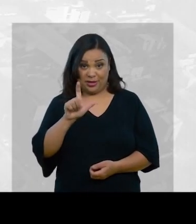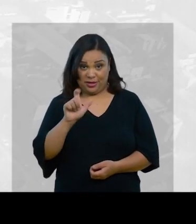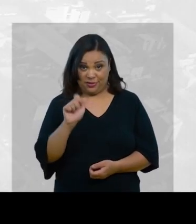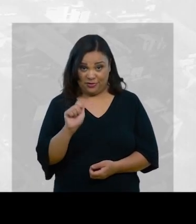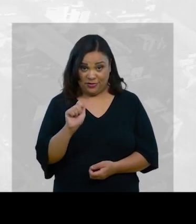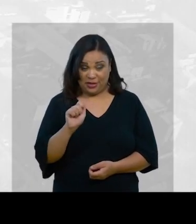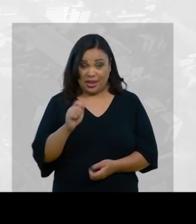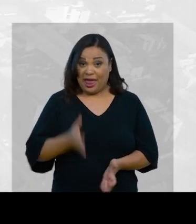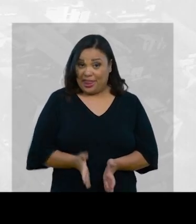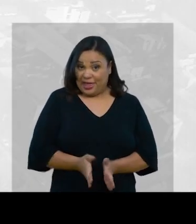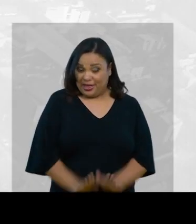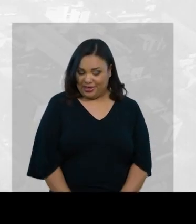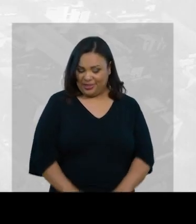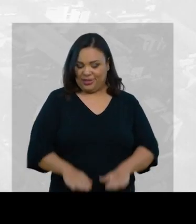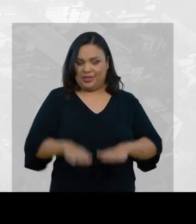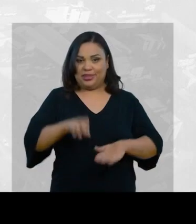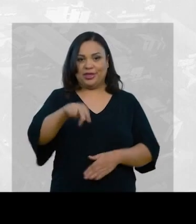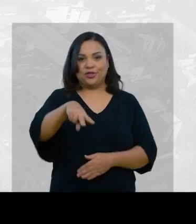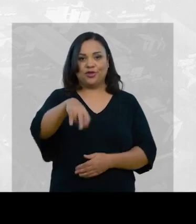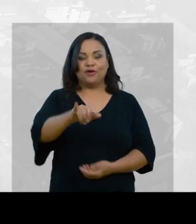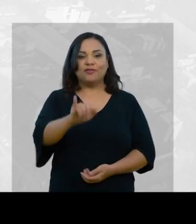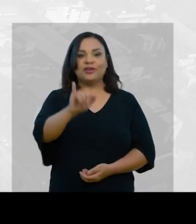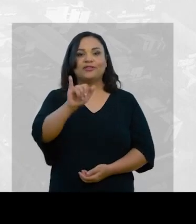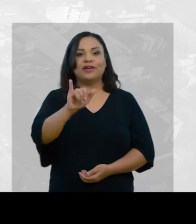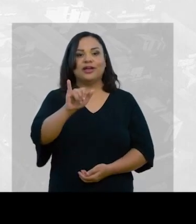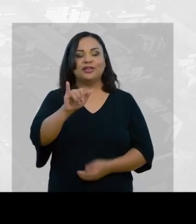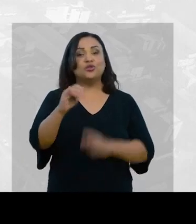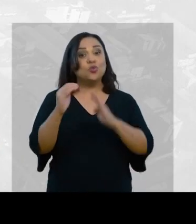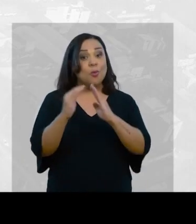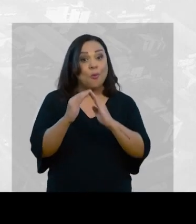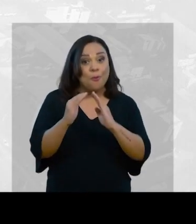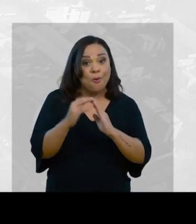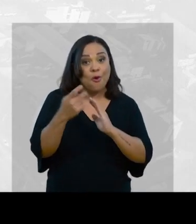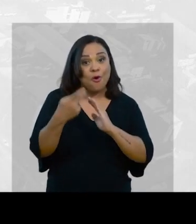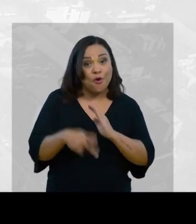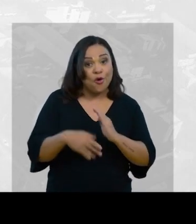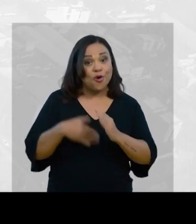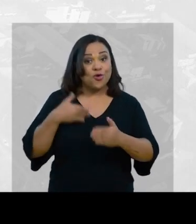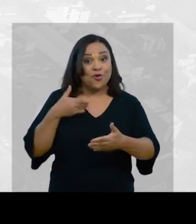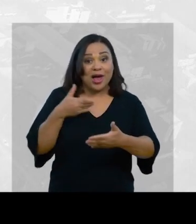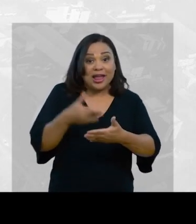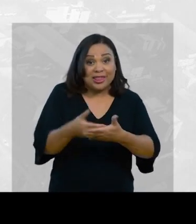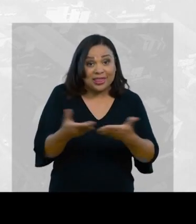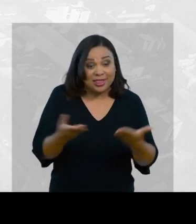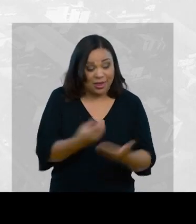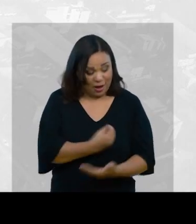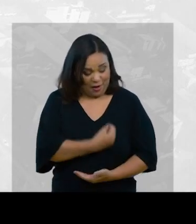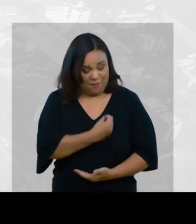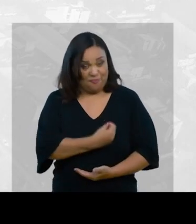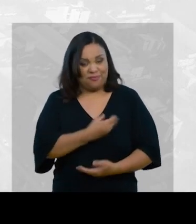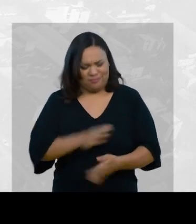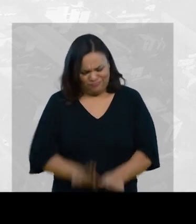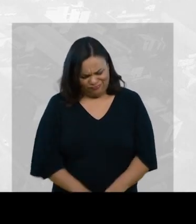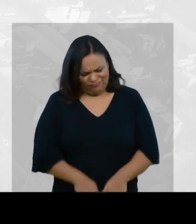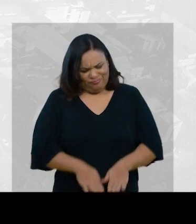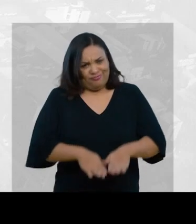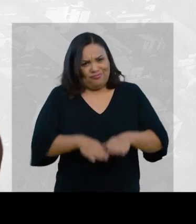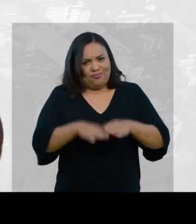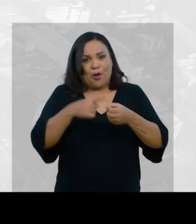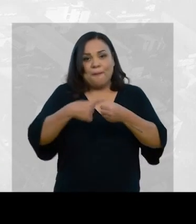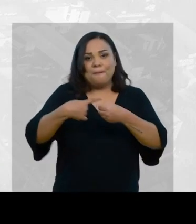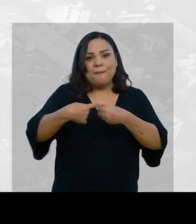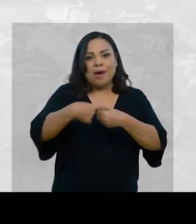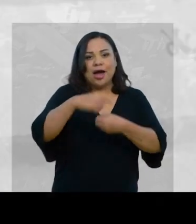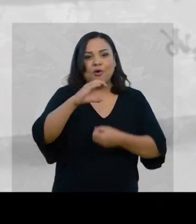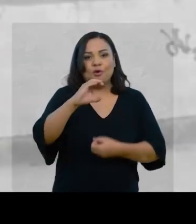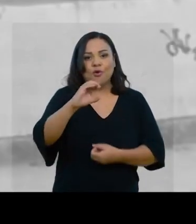Gomes, sou nascida e criada em Nova Iguaçu e moro na minha cidade até hoje. Eu cresci no bairro